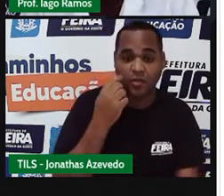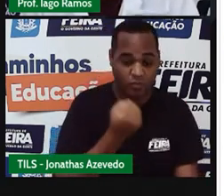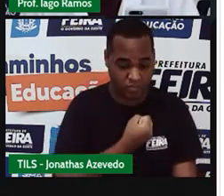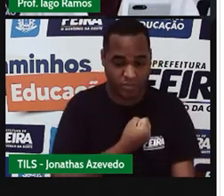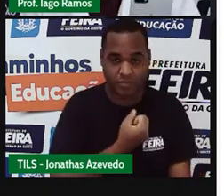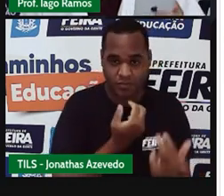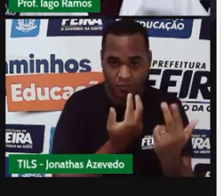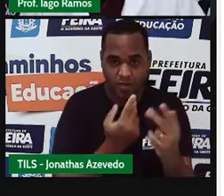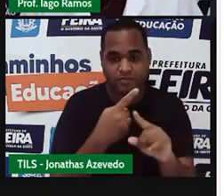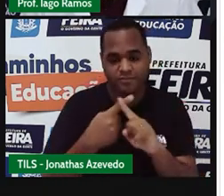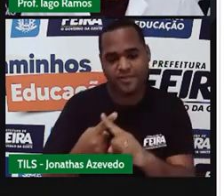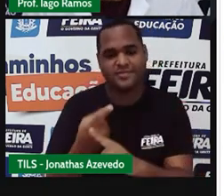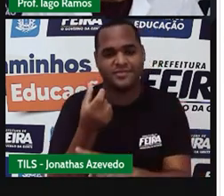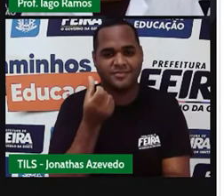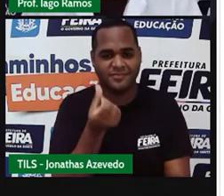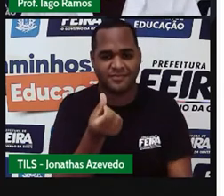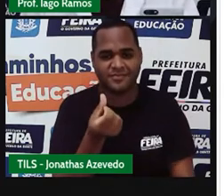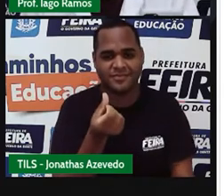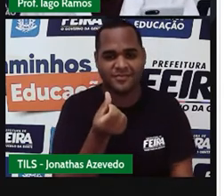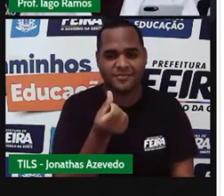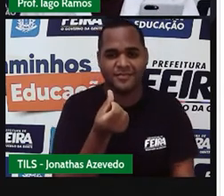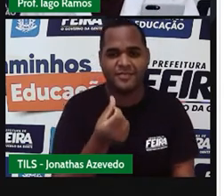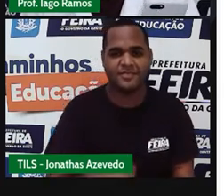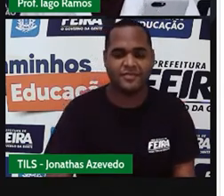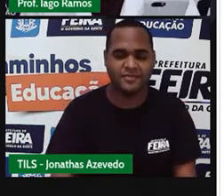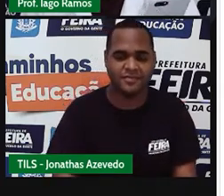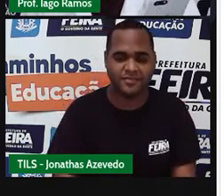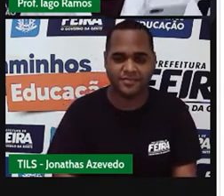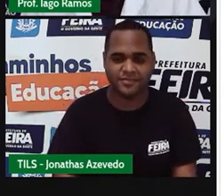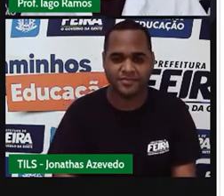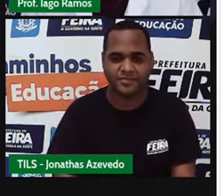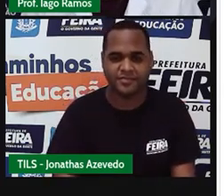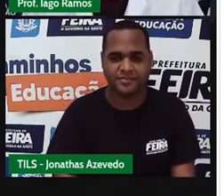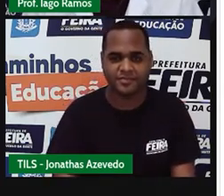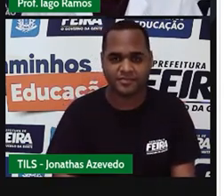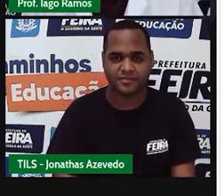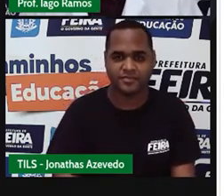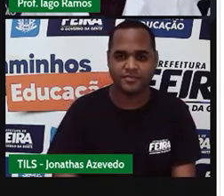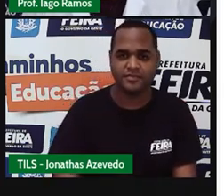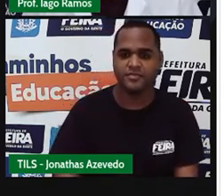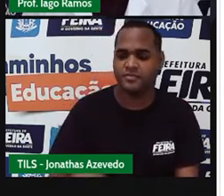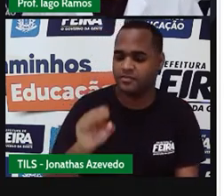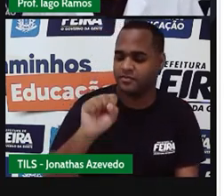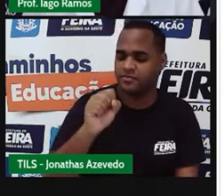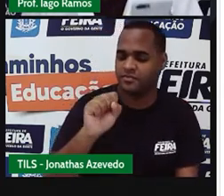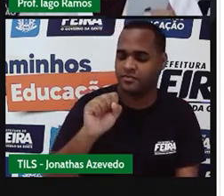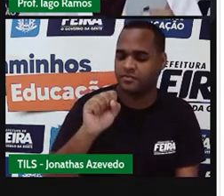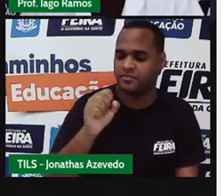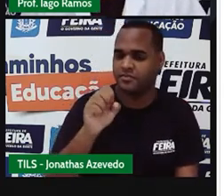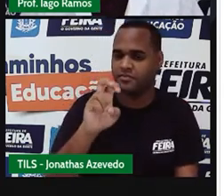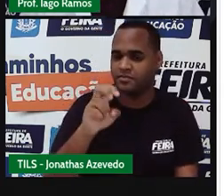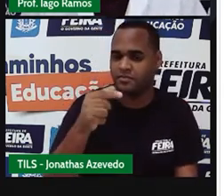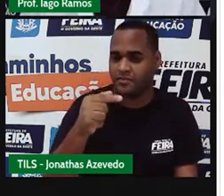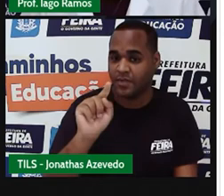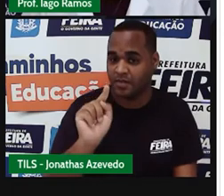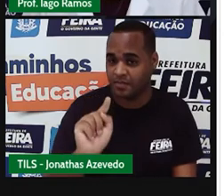142.857, vezes o número 6, dá 857